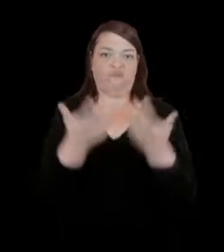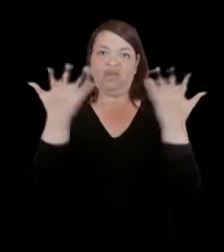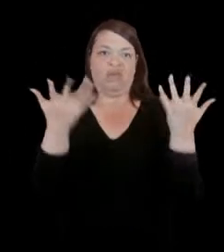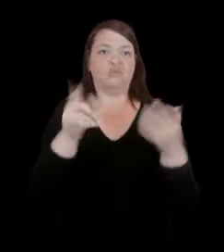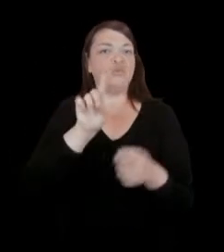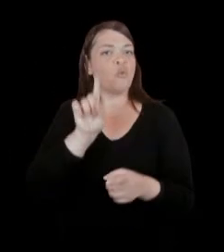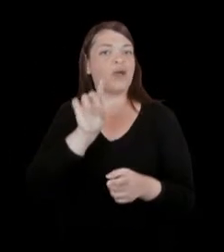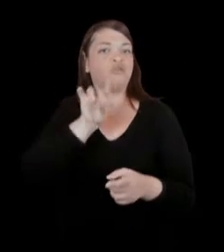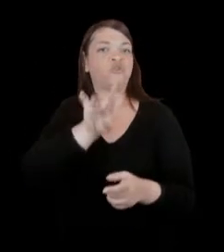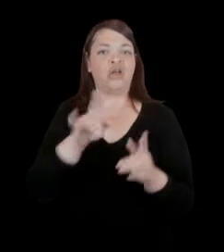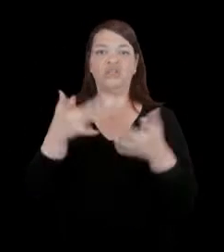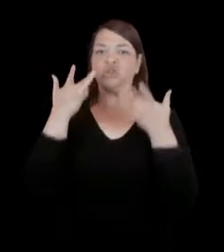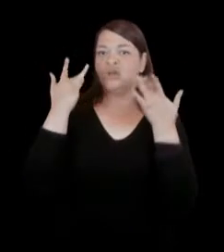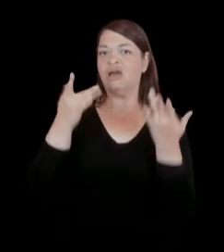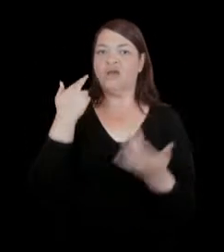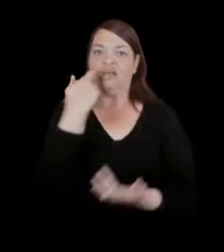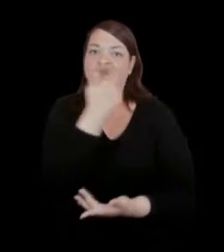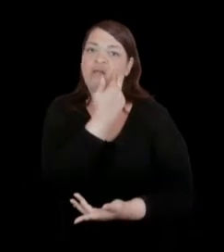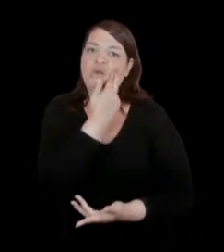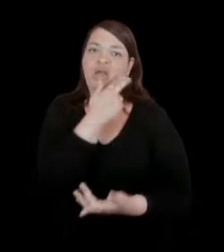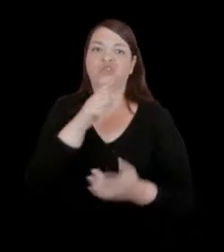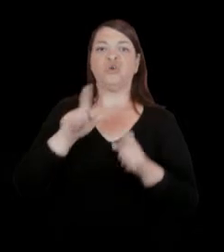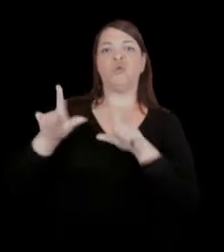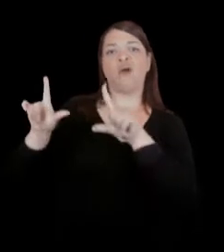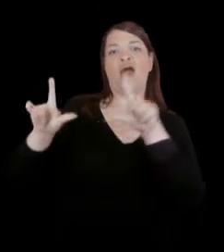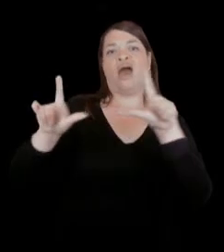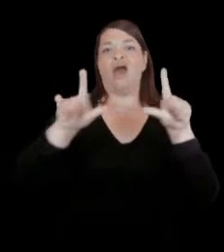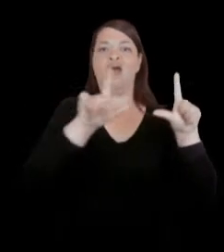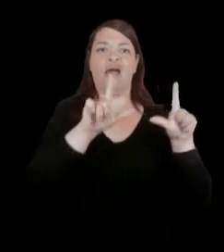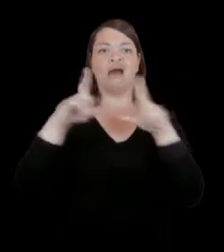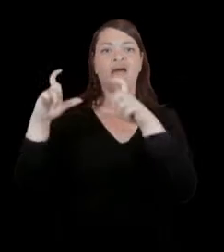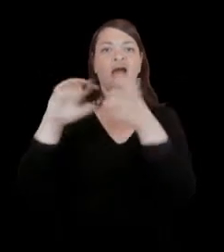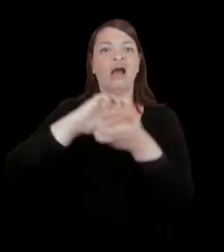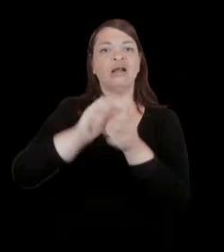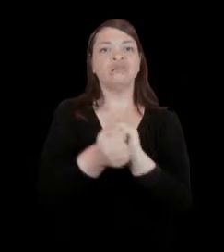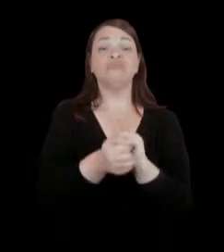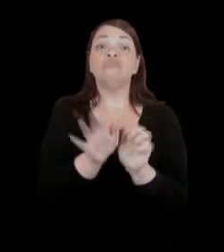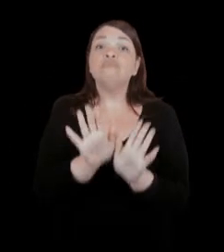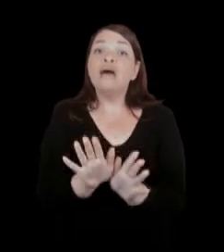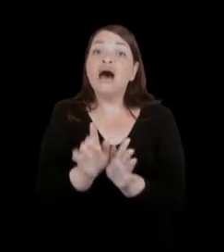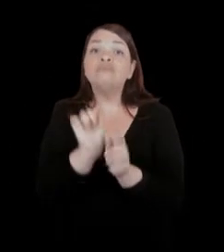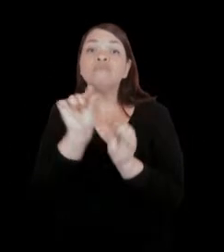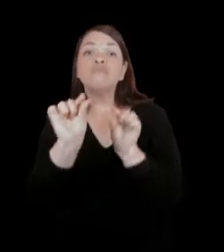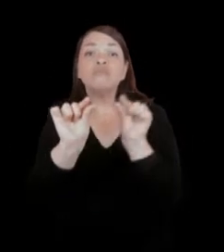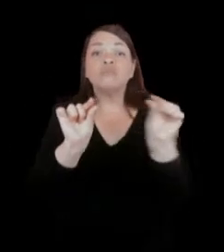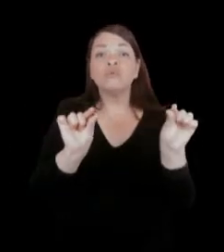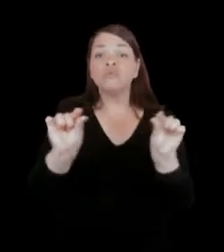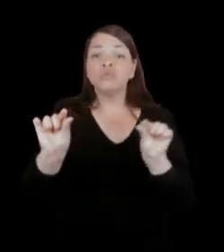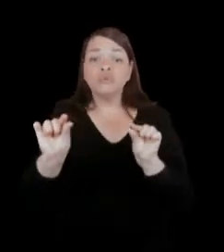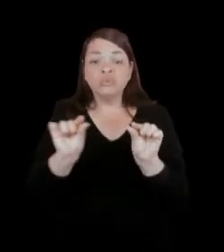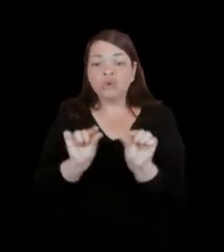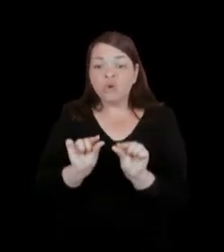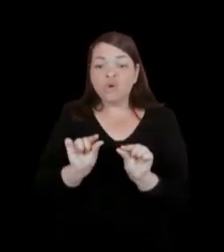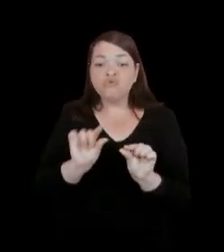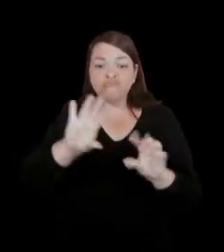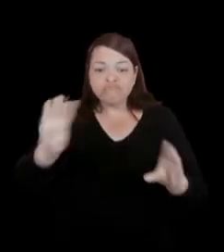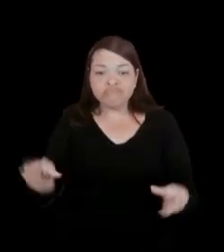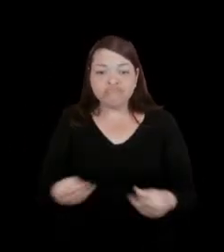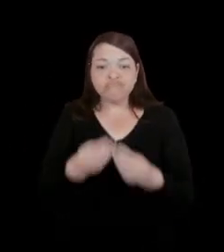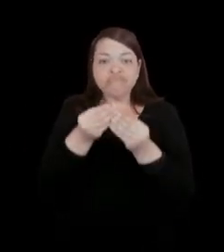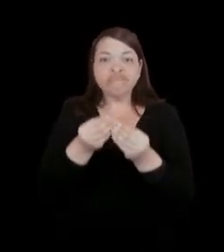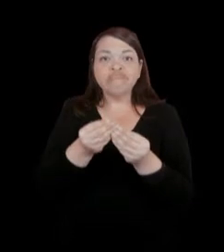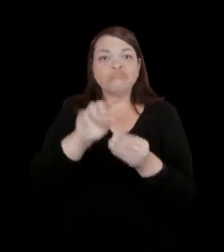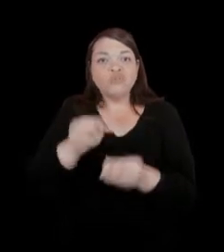teatro, ele não é um restaurante, ele não é uma galeria de arte, mas ele tem um pouco de cada um desses ao mesmo tempo,